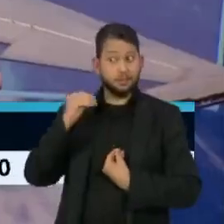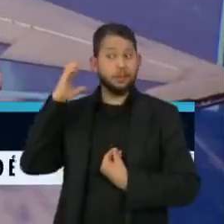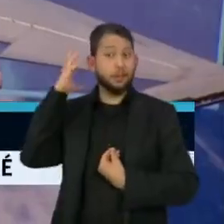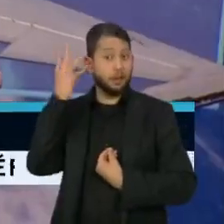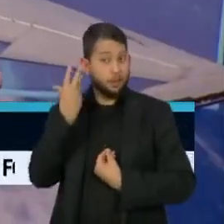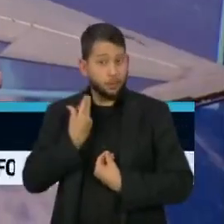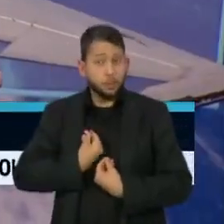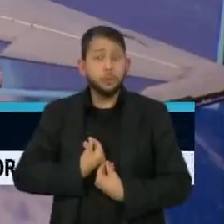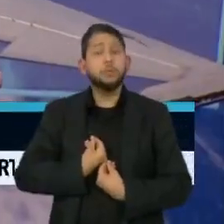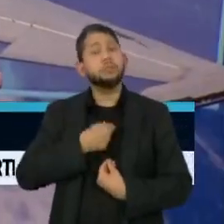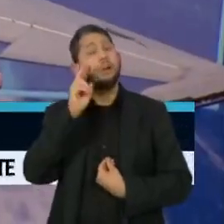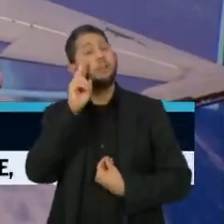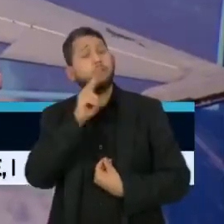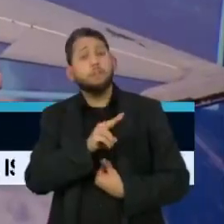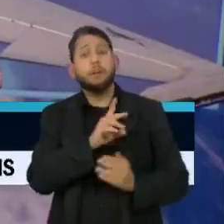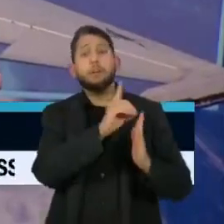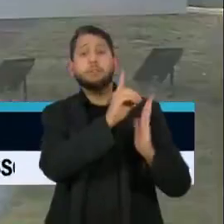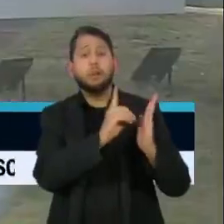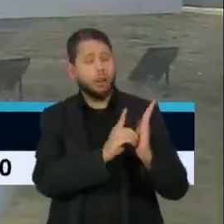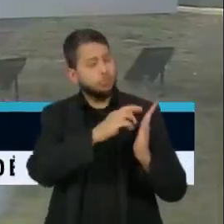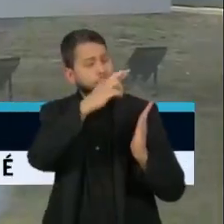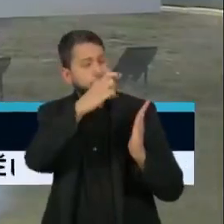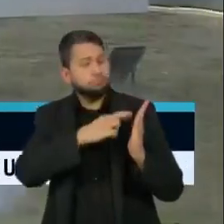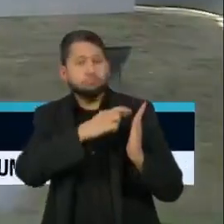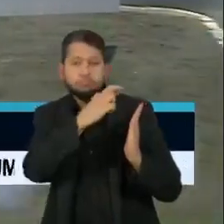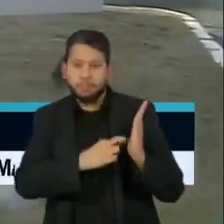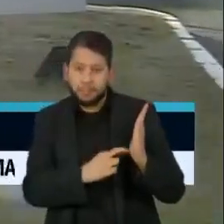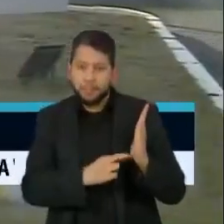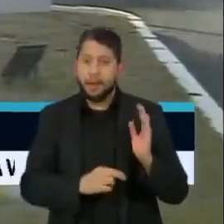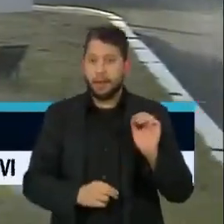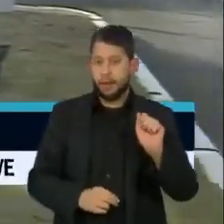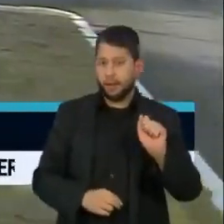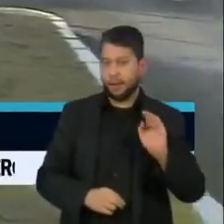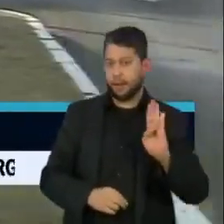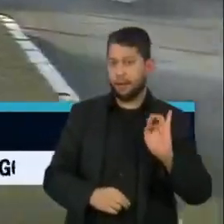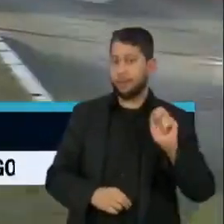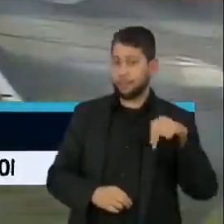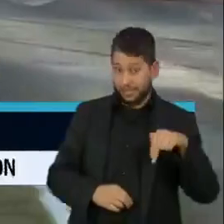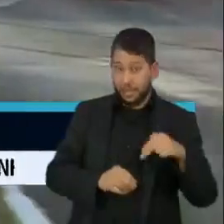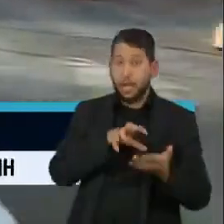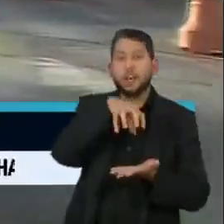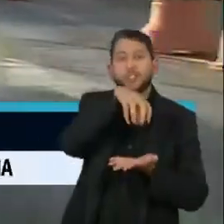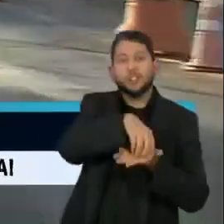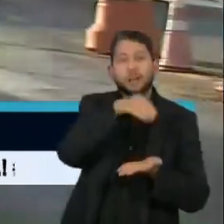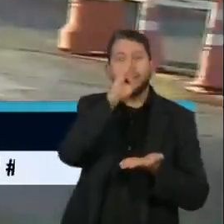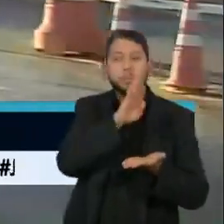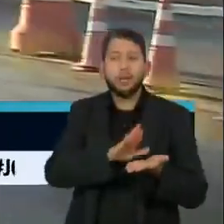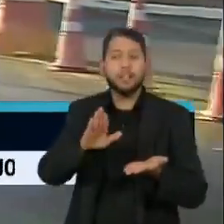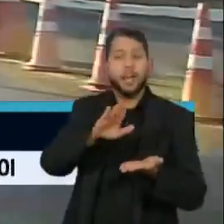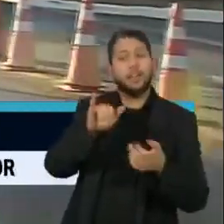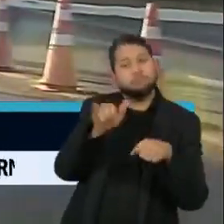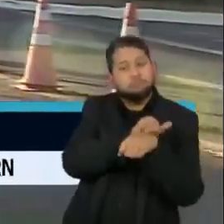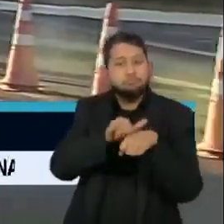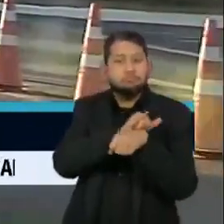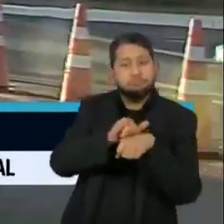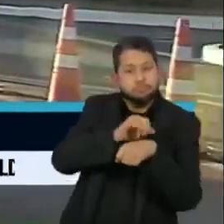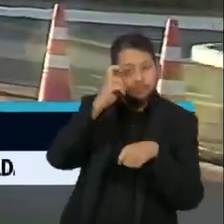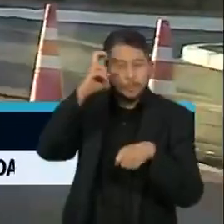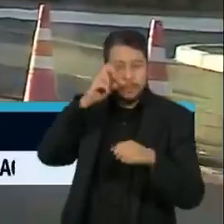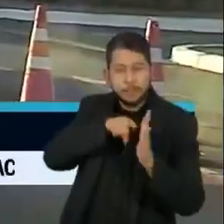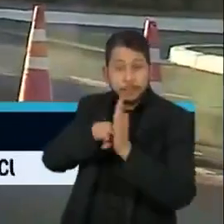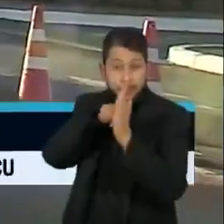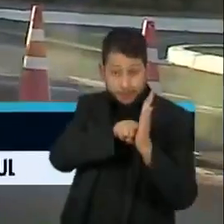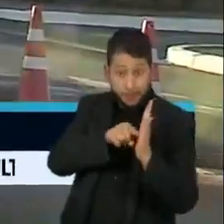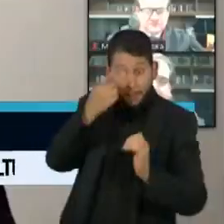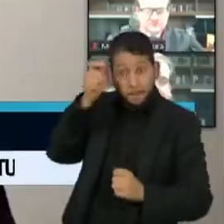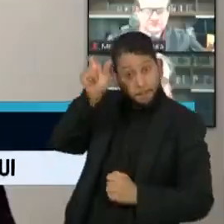presidente Bolsonaro que ampliava o poder da Agência Brasileira de Inteligência, a BIM, para requisitar informações sobre pessoas